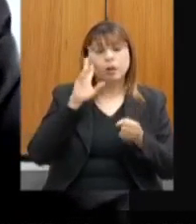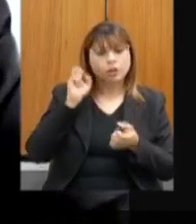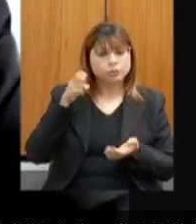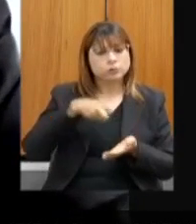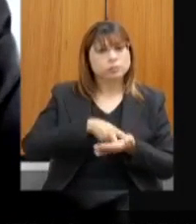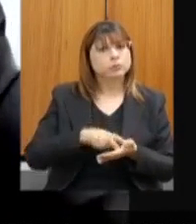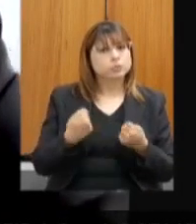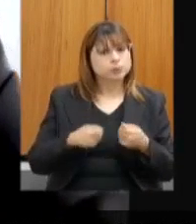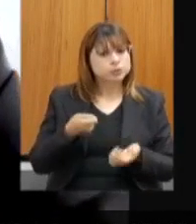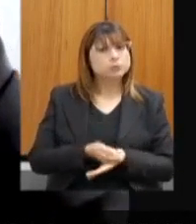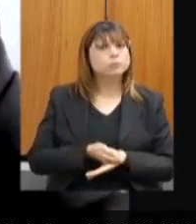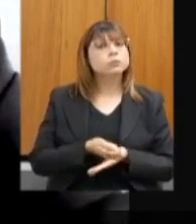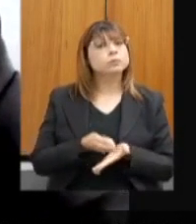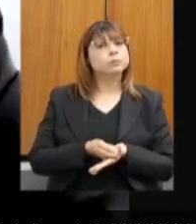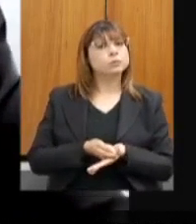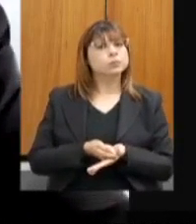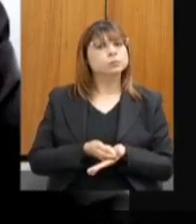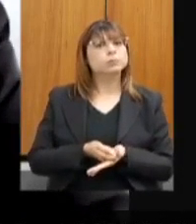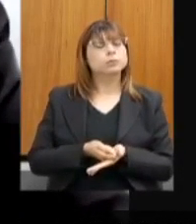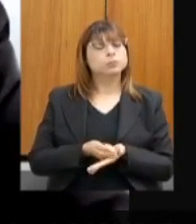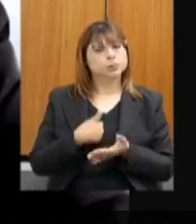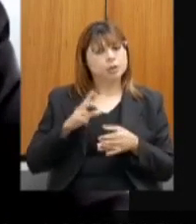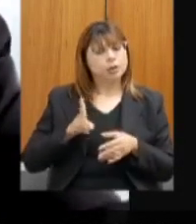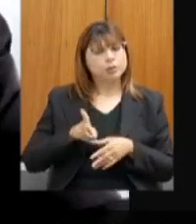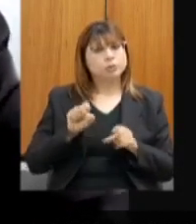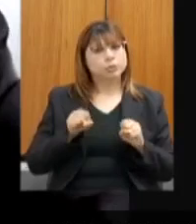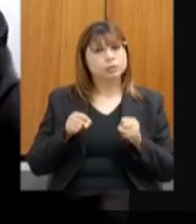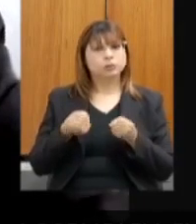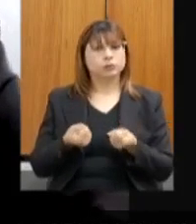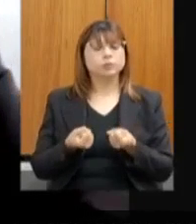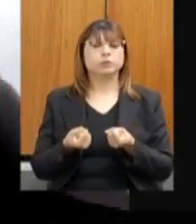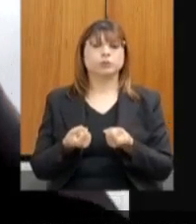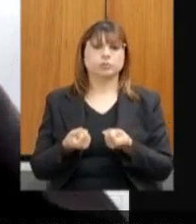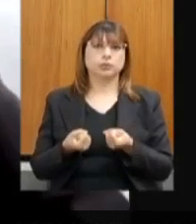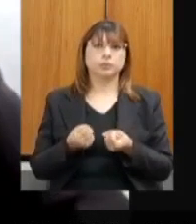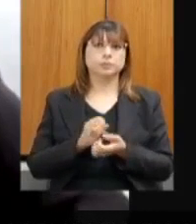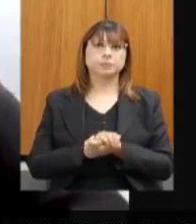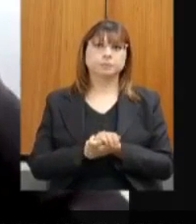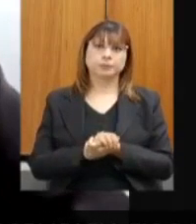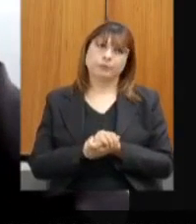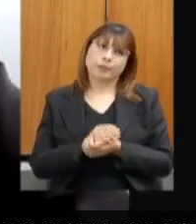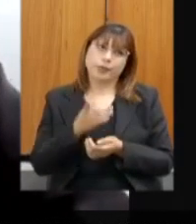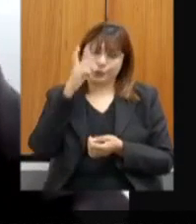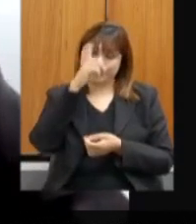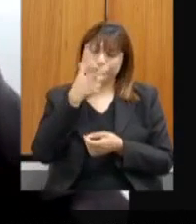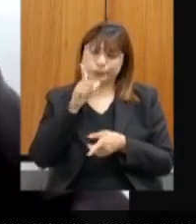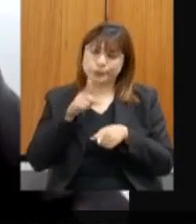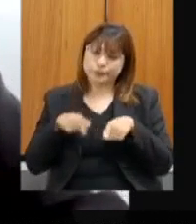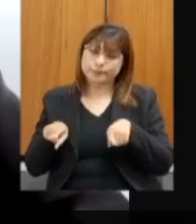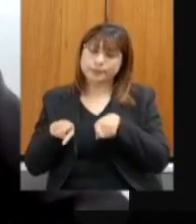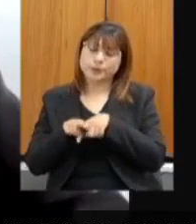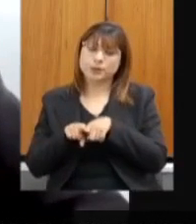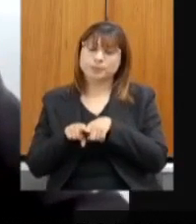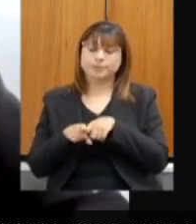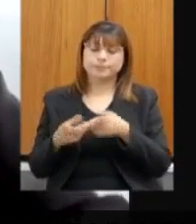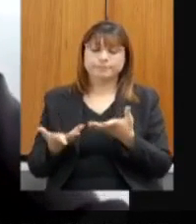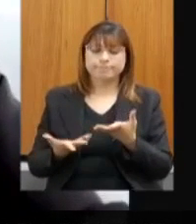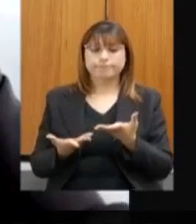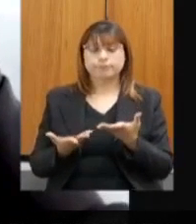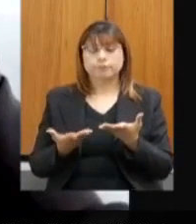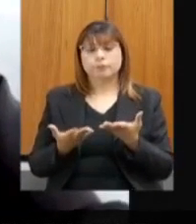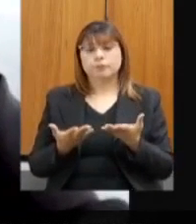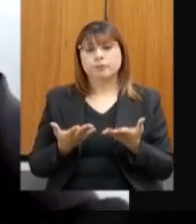que ser rigorosas. Por exemplo, eu tenho defendido sem muito êxito em conseguir parcerias que no